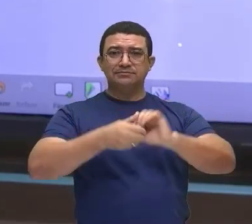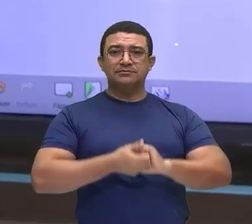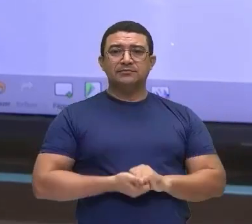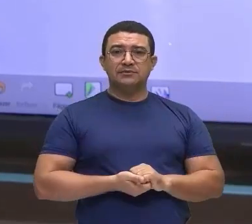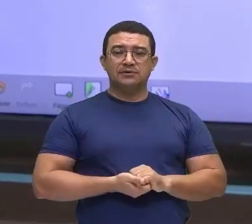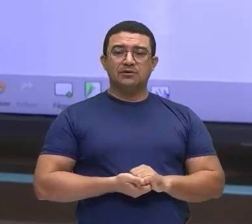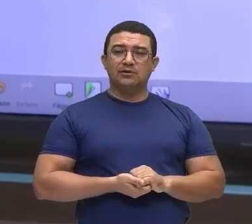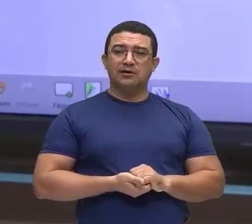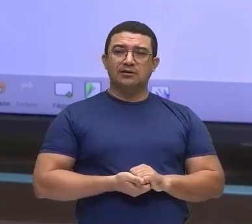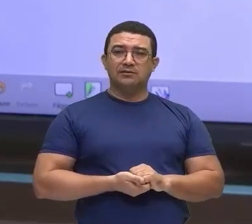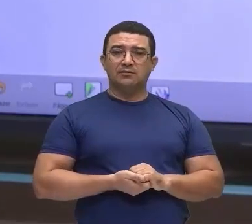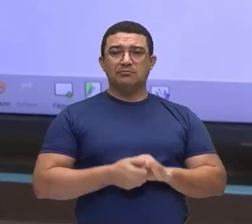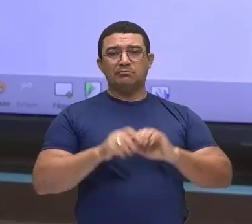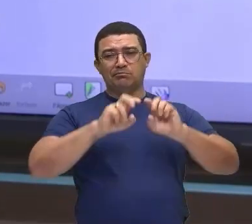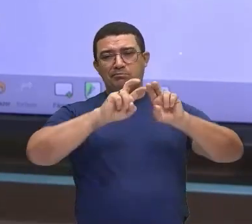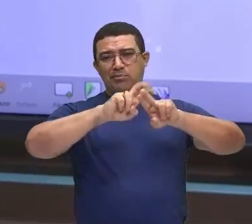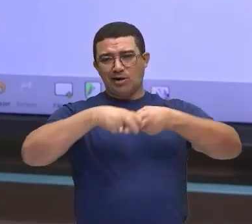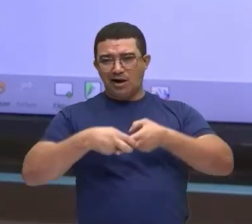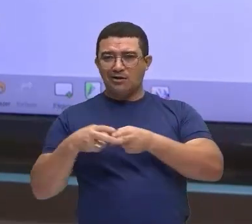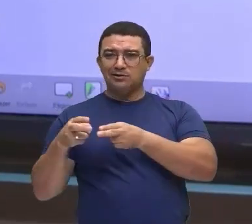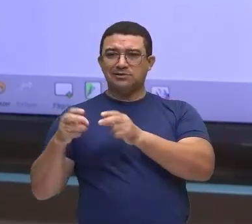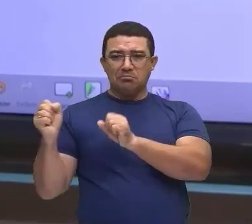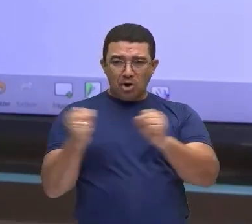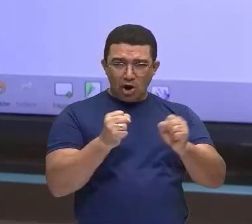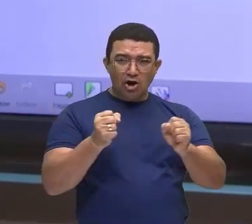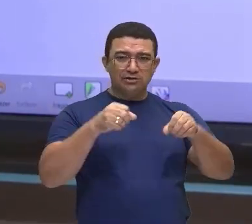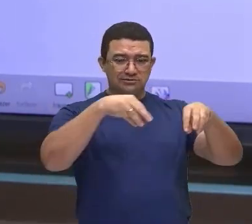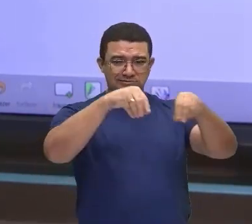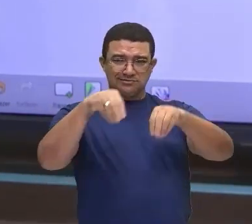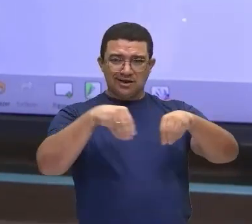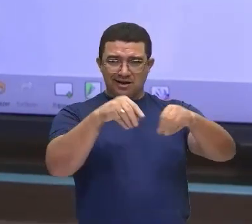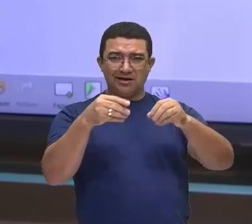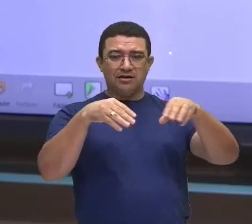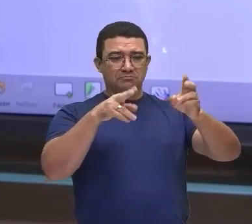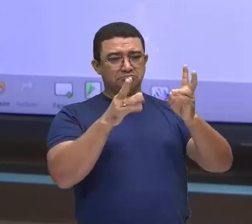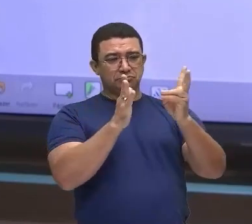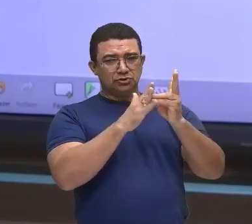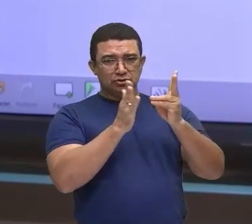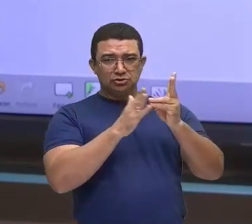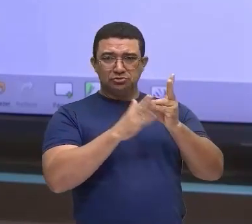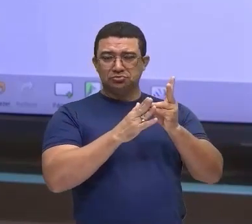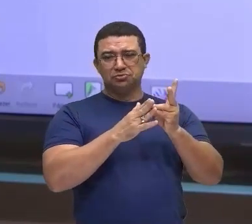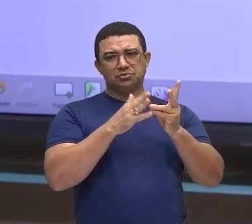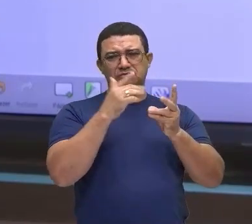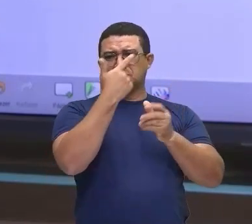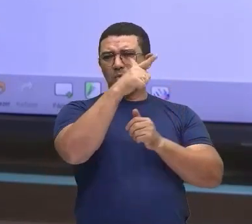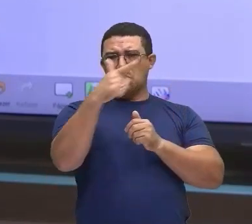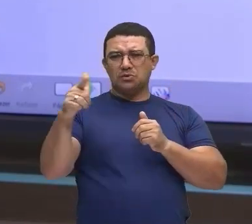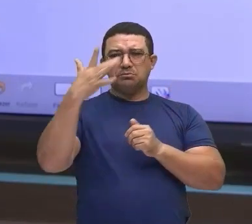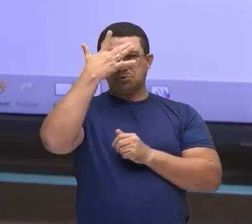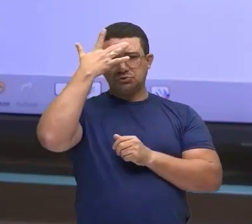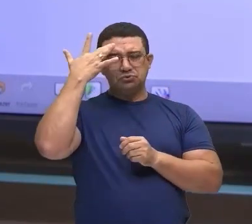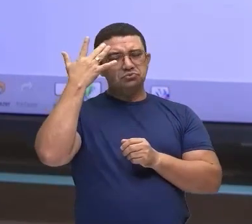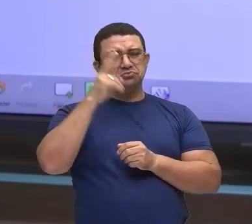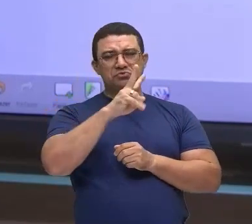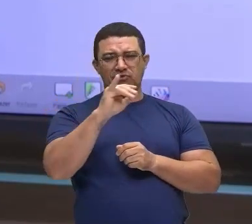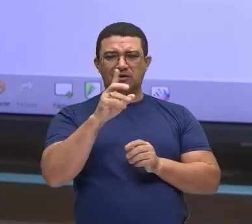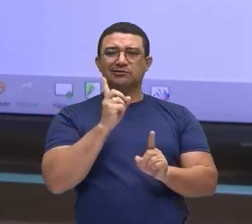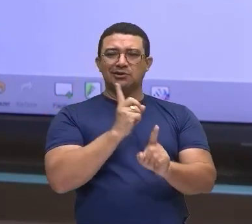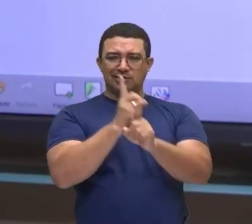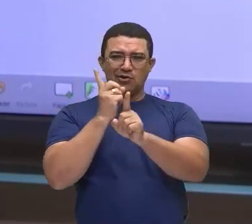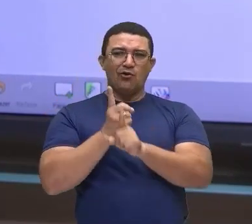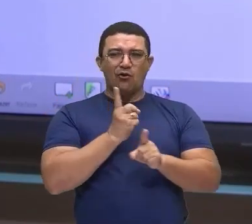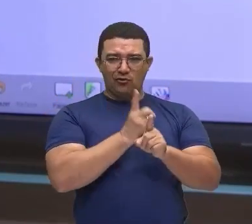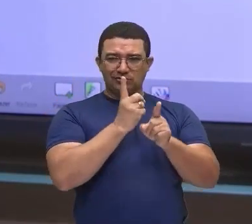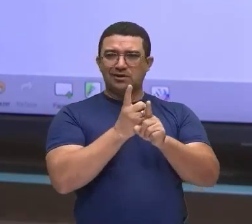à posse de terras indígenas, ou então até mesmo envolvendo aí outras pessoas, você vai encontrar notícias bastante